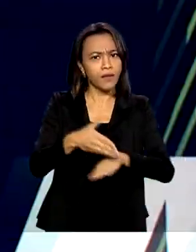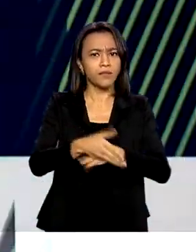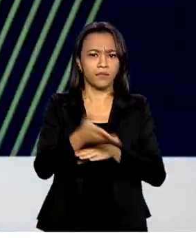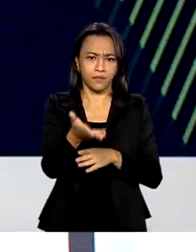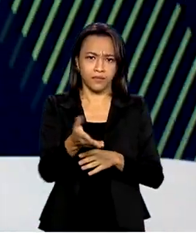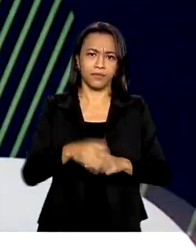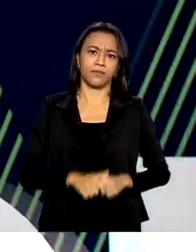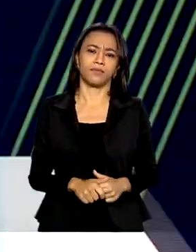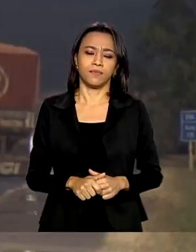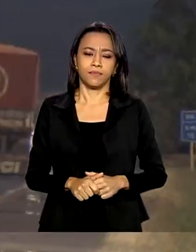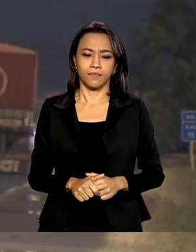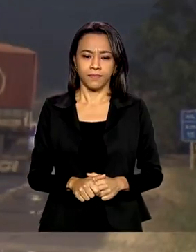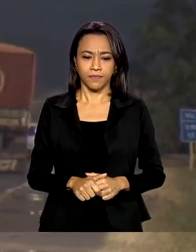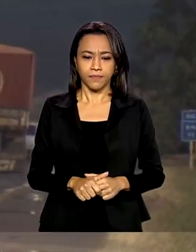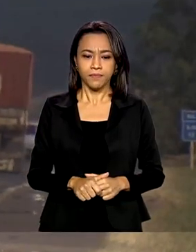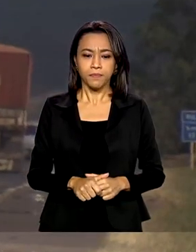DENIT.